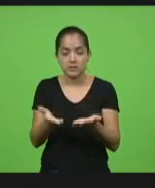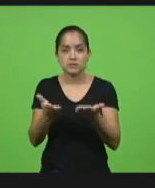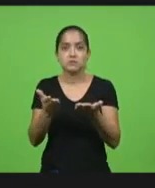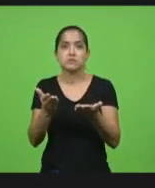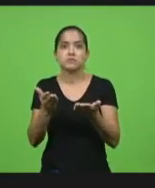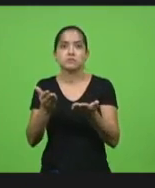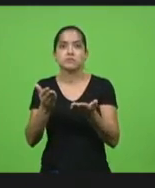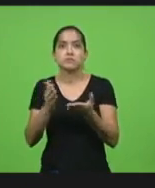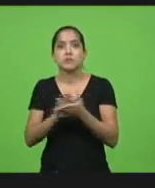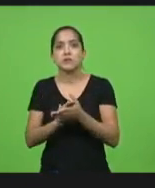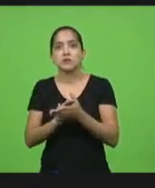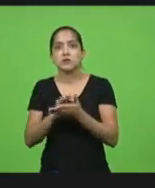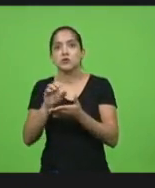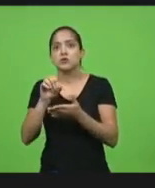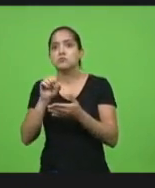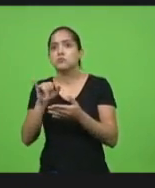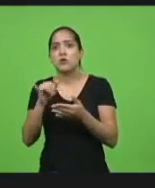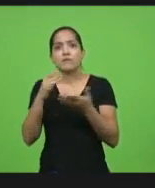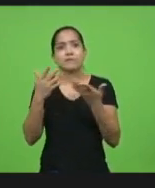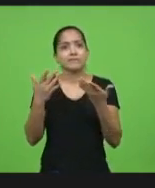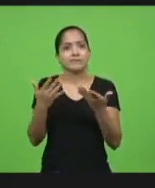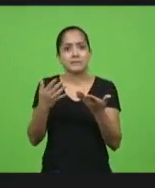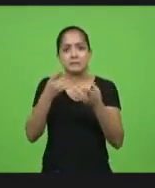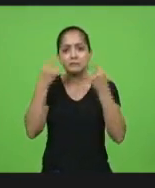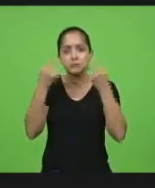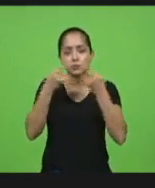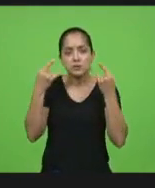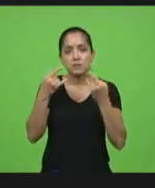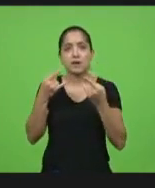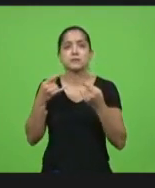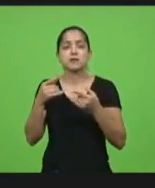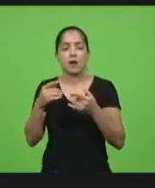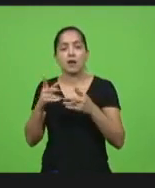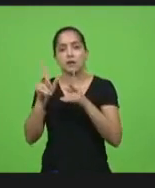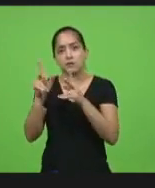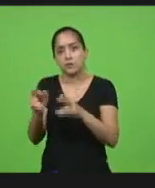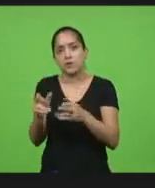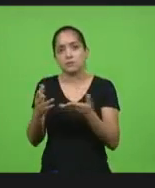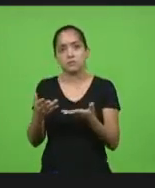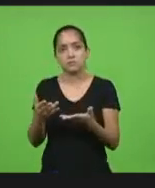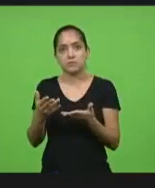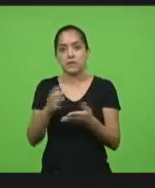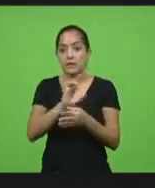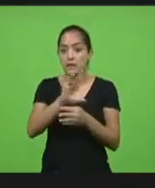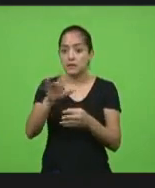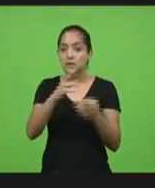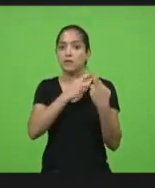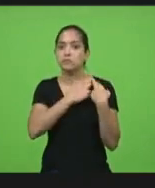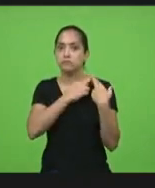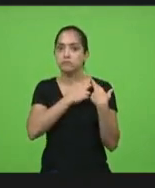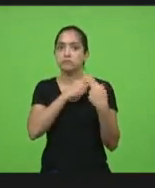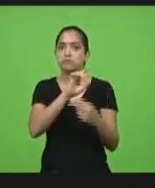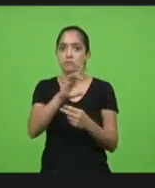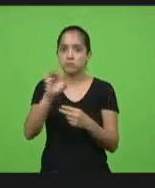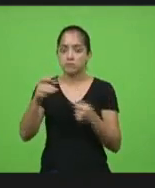usar se o presidente usar e a gente fala que cada um tem que cuidar da sua parte então vamos fazer a nossa parte